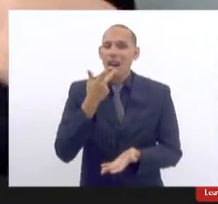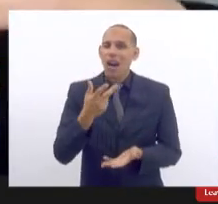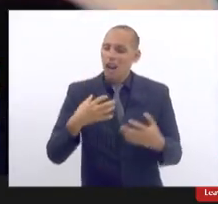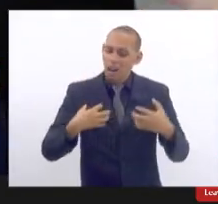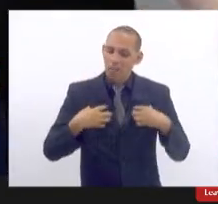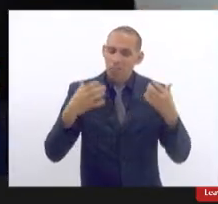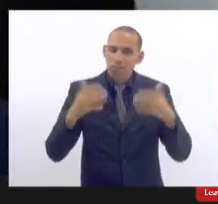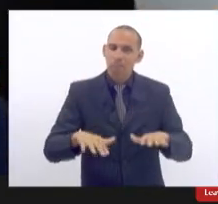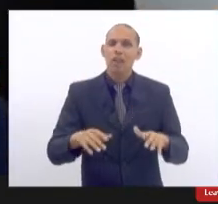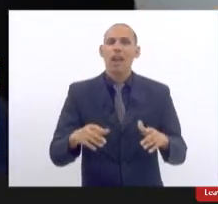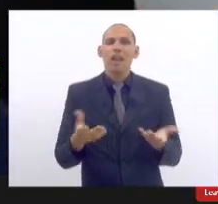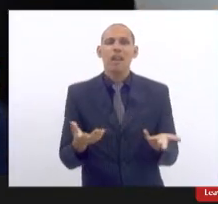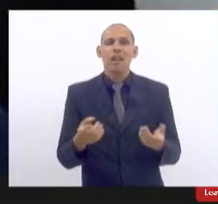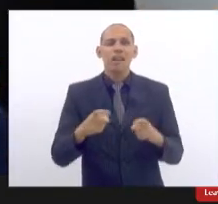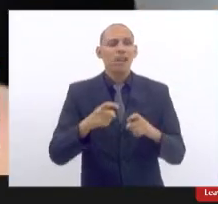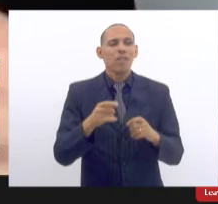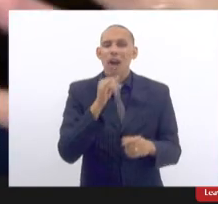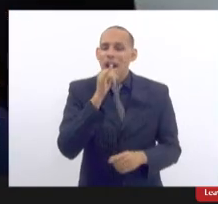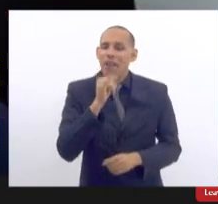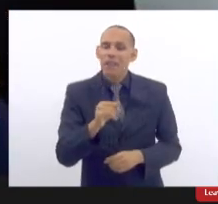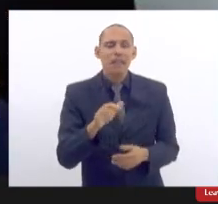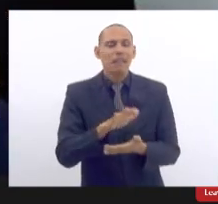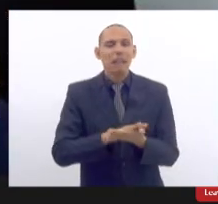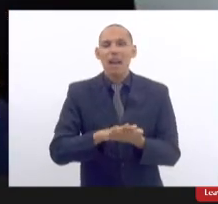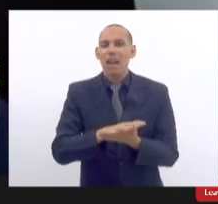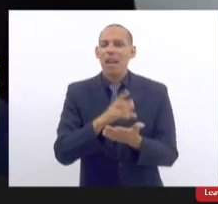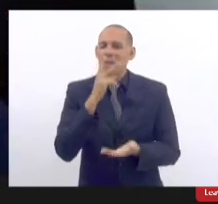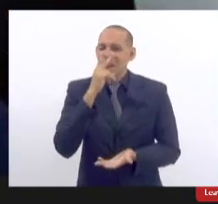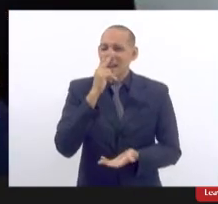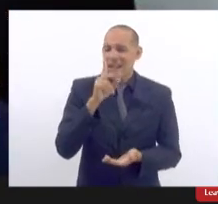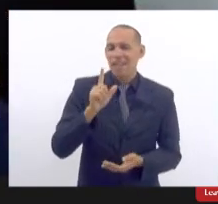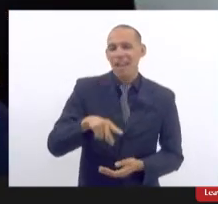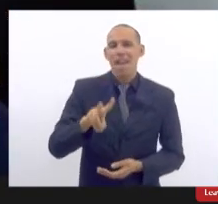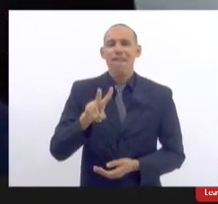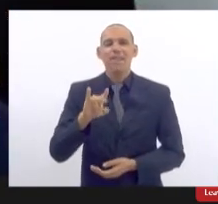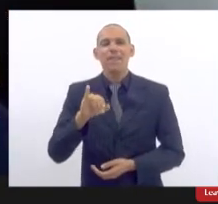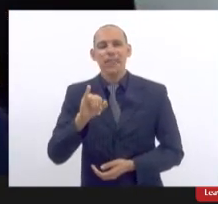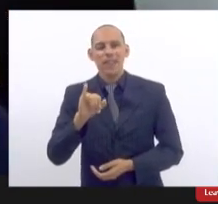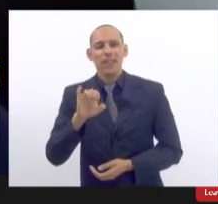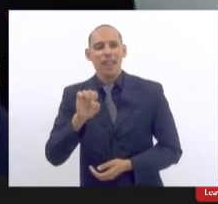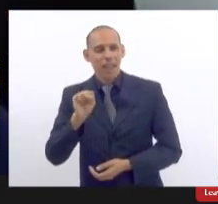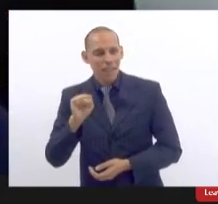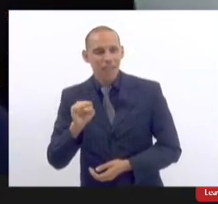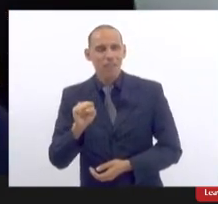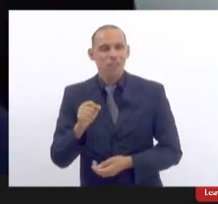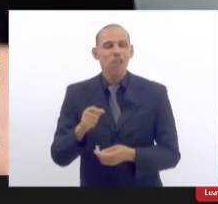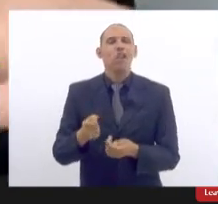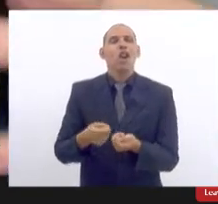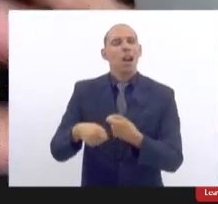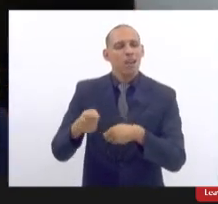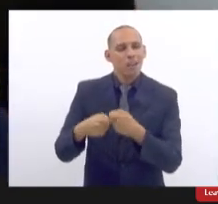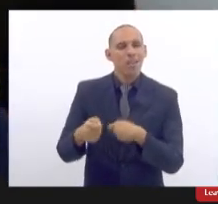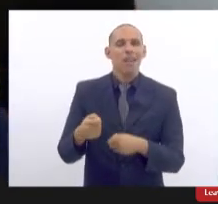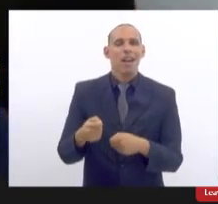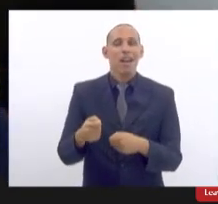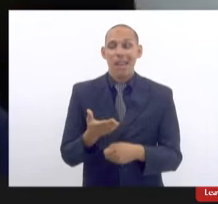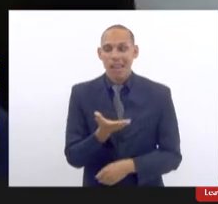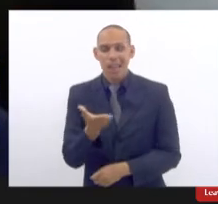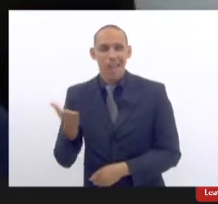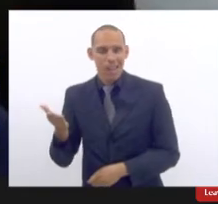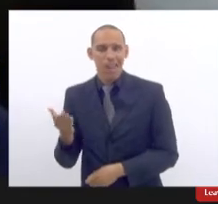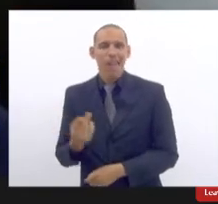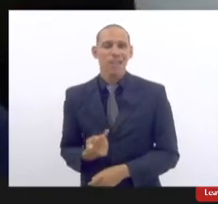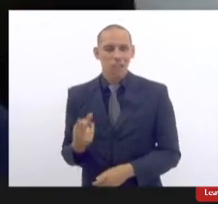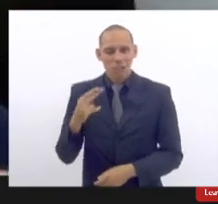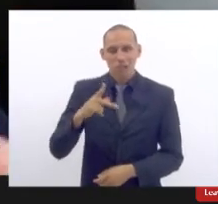talvez por um viés comercial que a gente sabe que existe dois cirurgiões plásticos com as fabricantes de